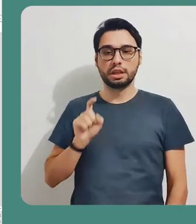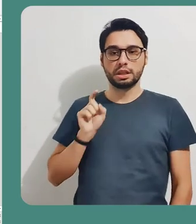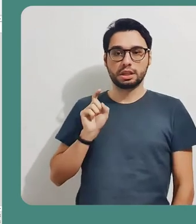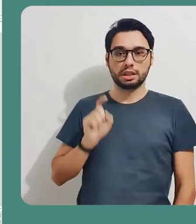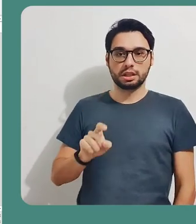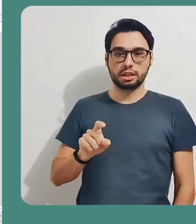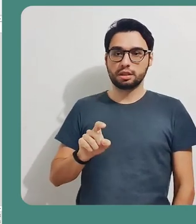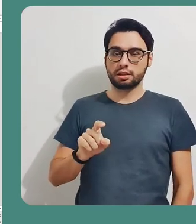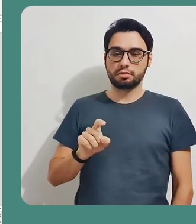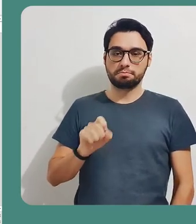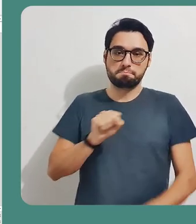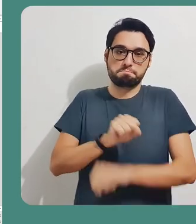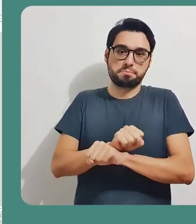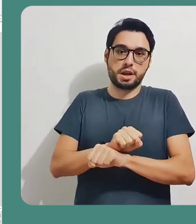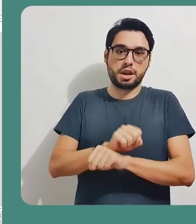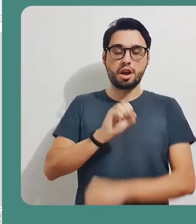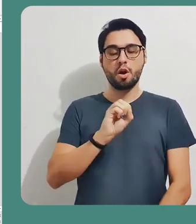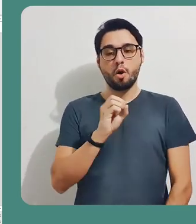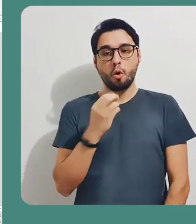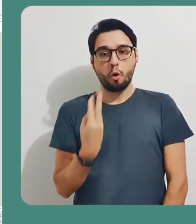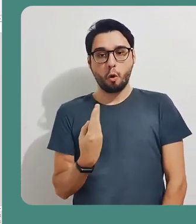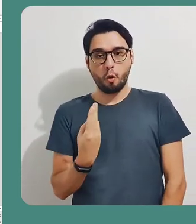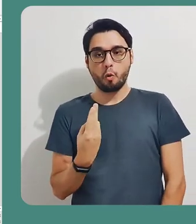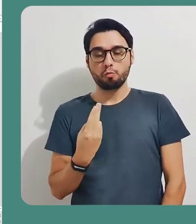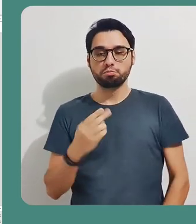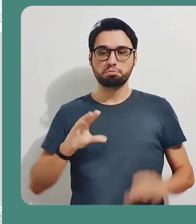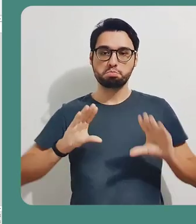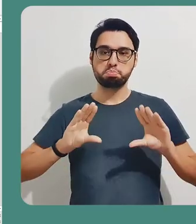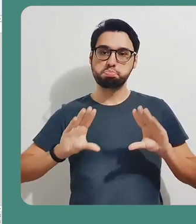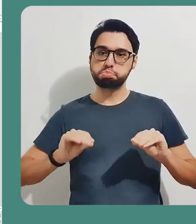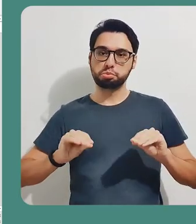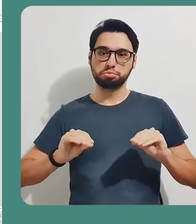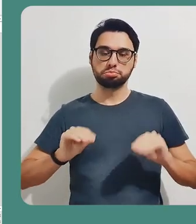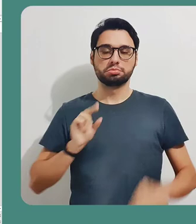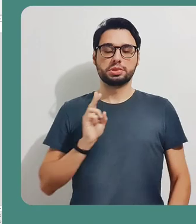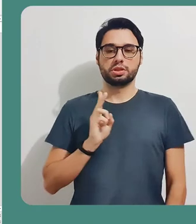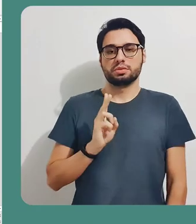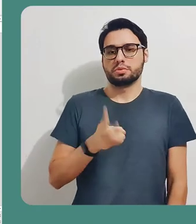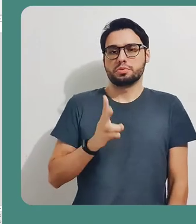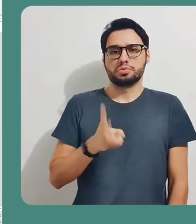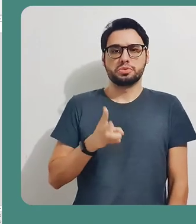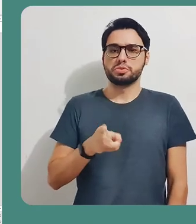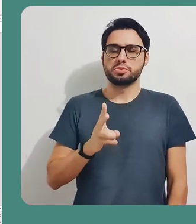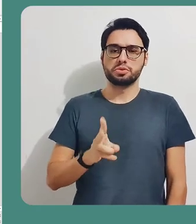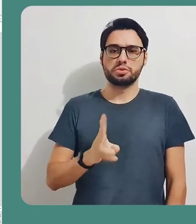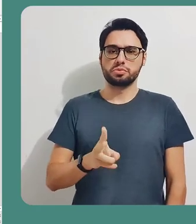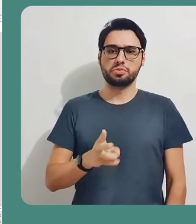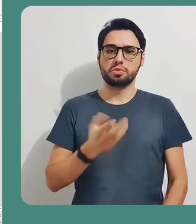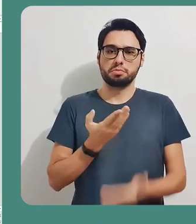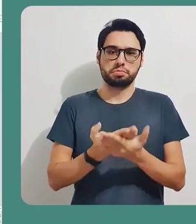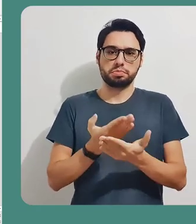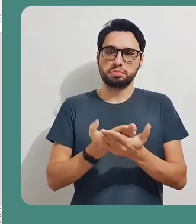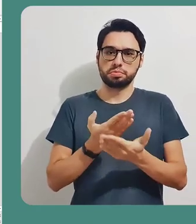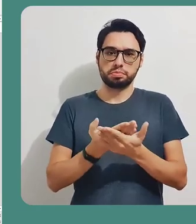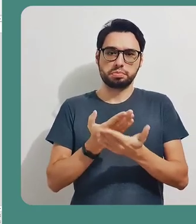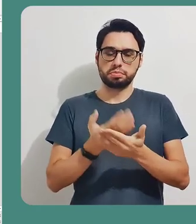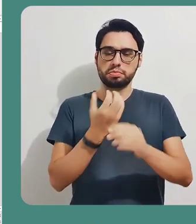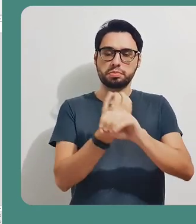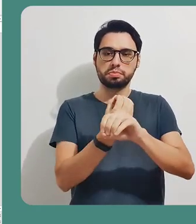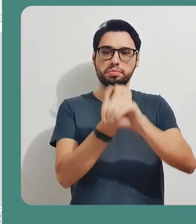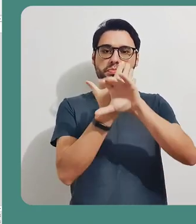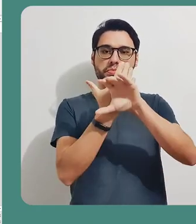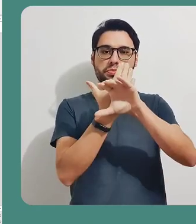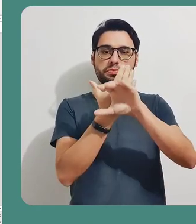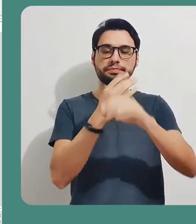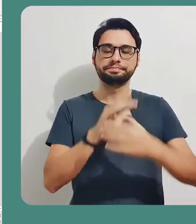janela. Você pode interromper o compartilhamento clicando neste botão e interromper compartilhamento, ou clicar em ocultar